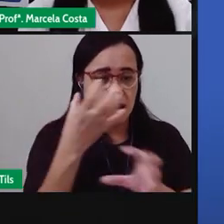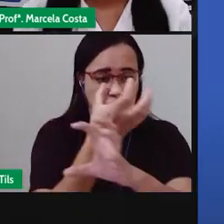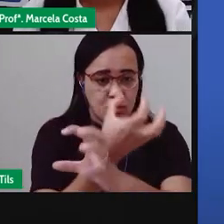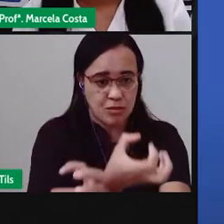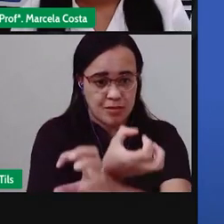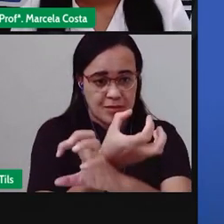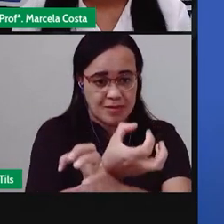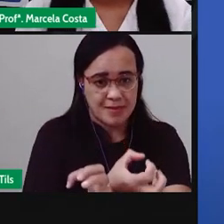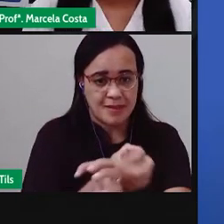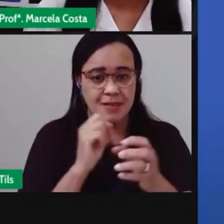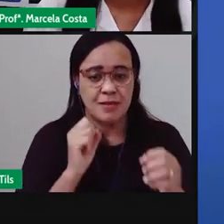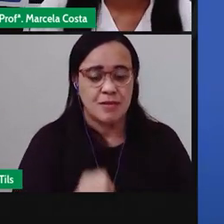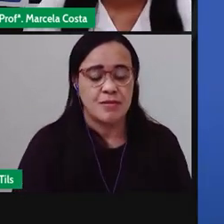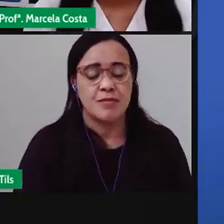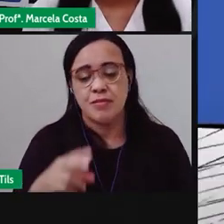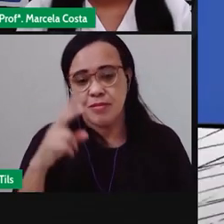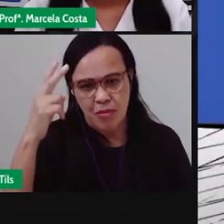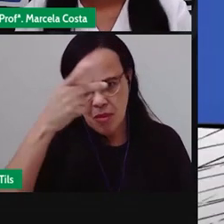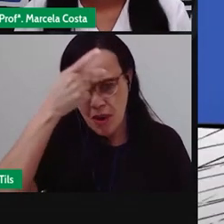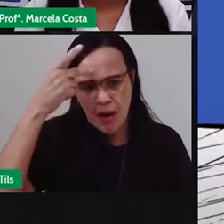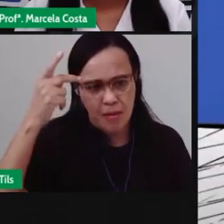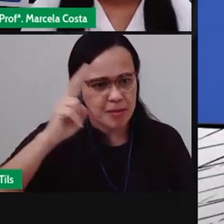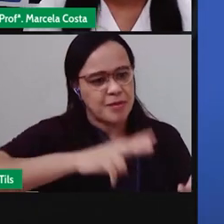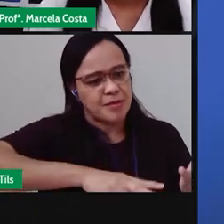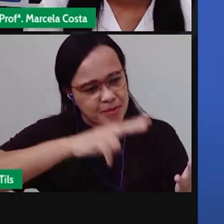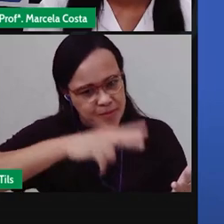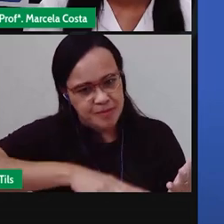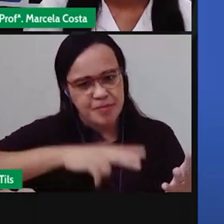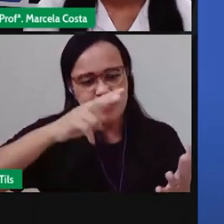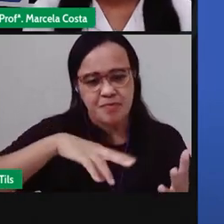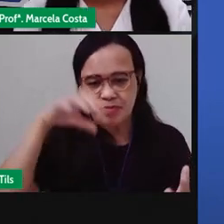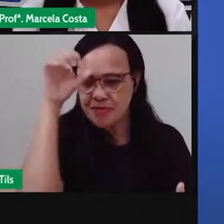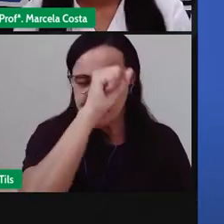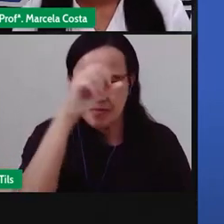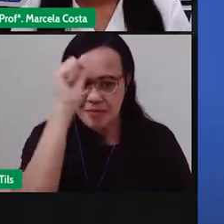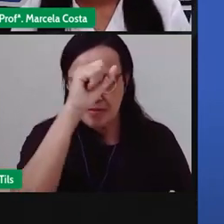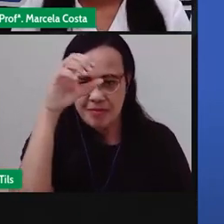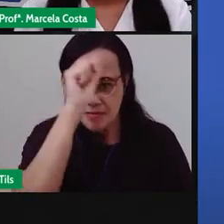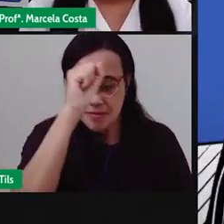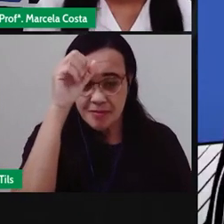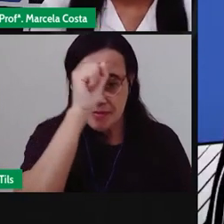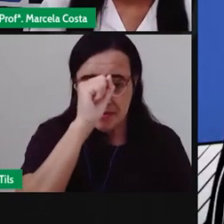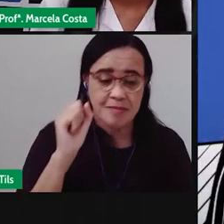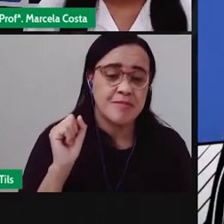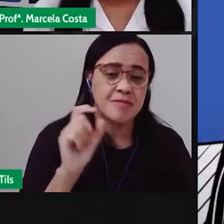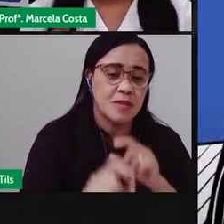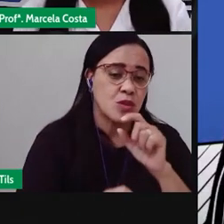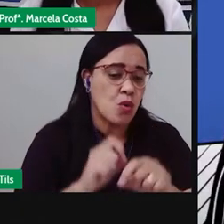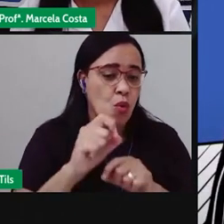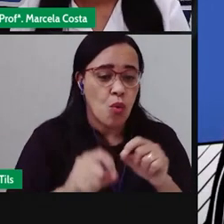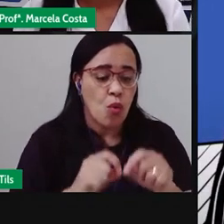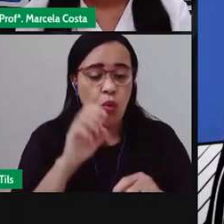brusca buculê, tem que aprender, outro ABC,